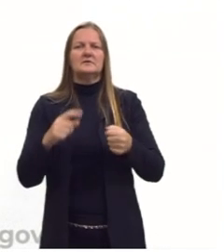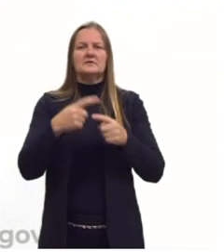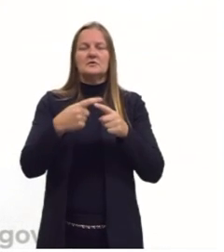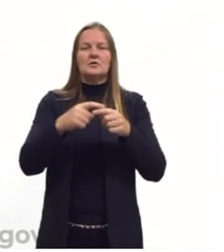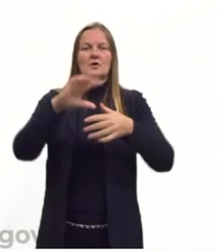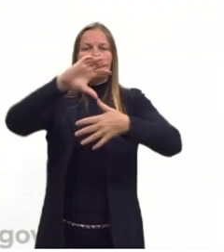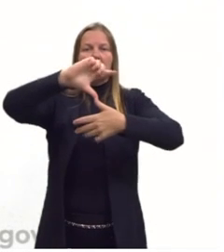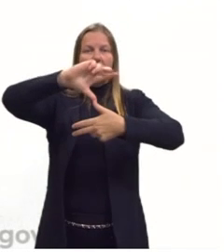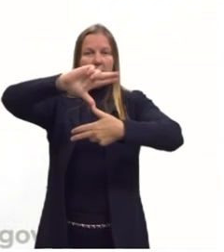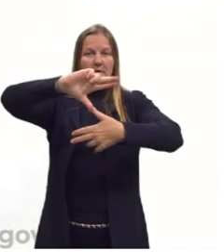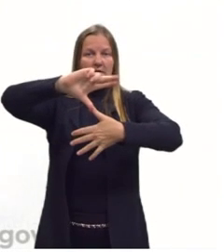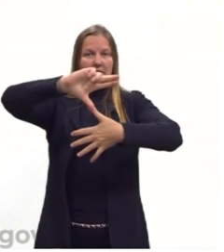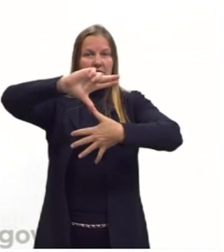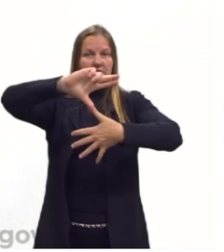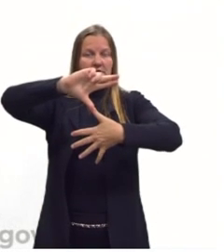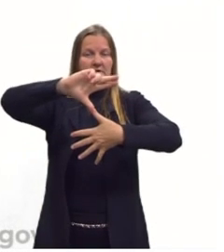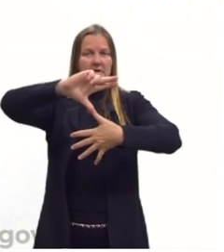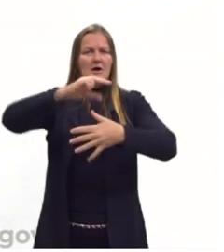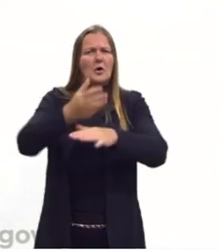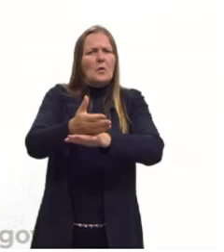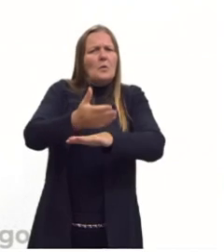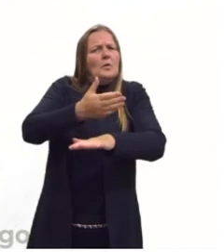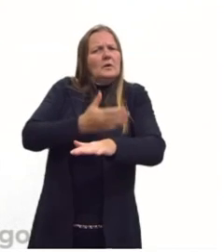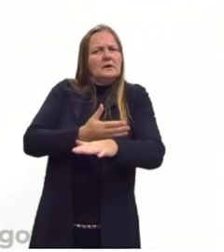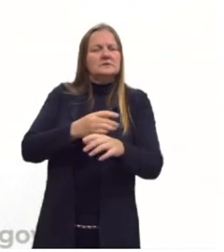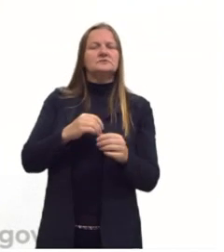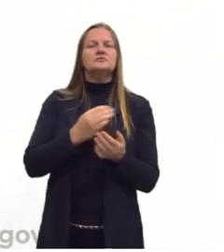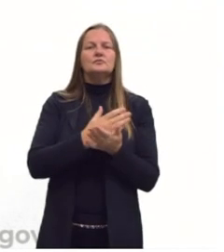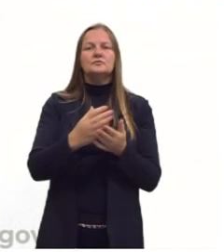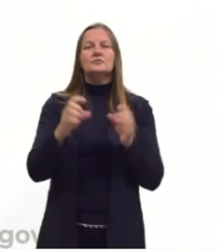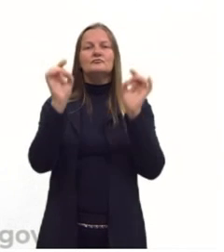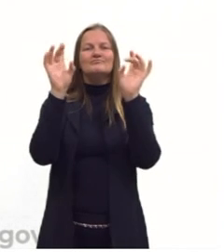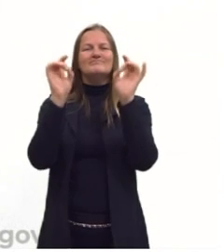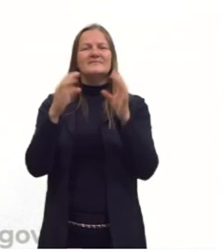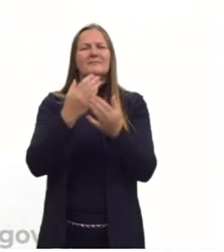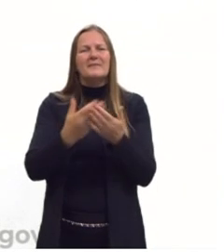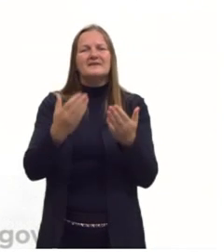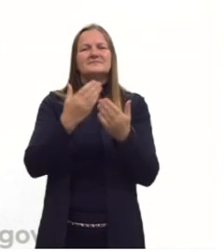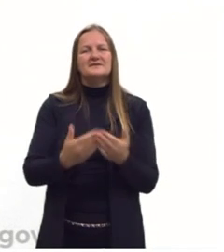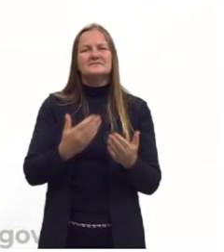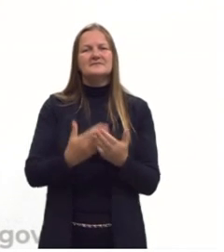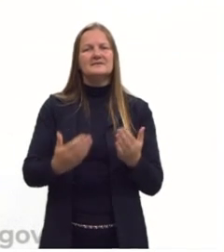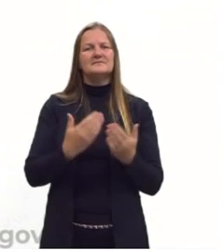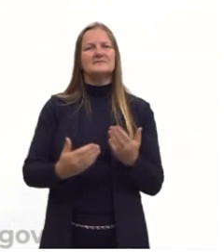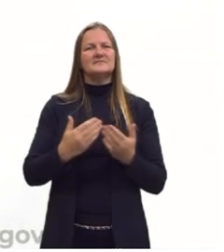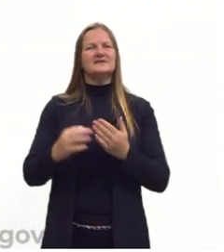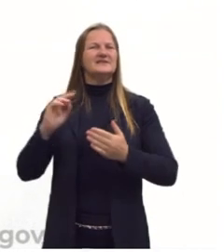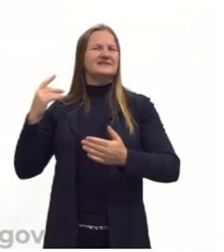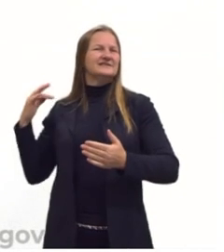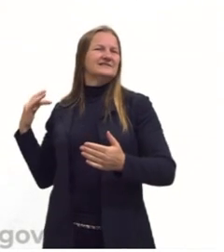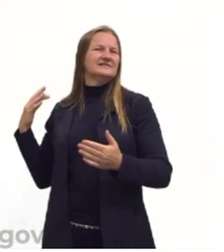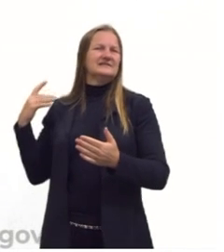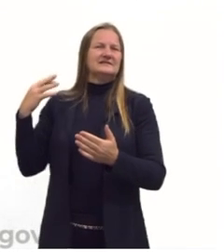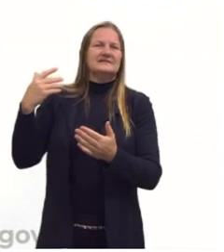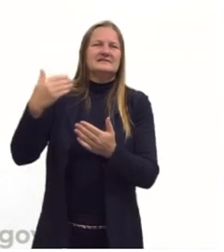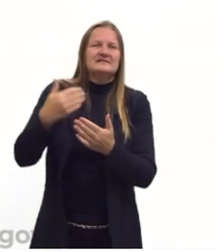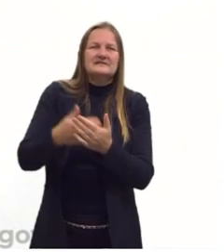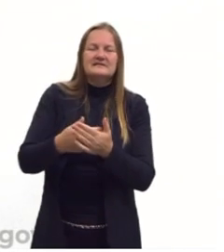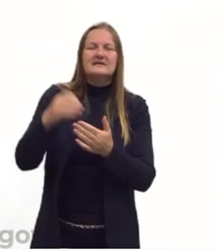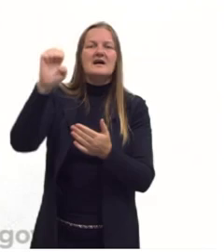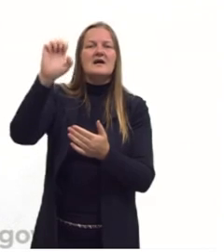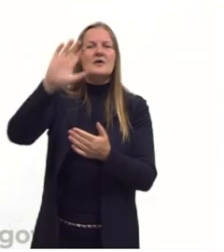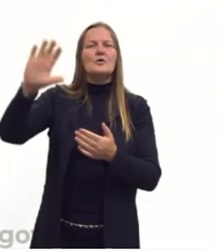América Latina, foi precoce. Especializou-se em perder desde os remotos tempos em que os europeus do